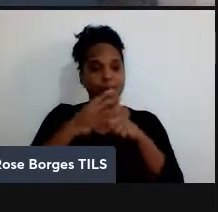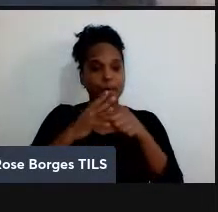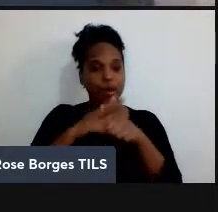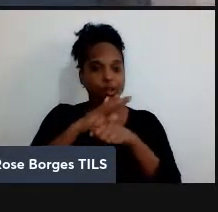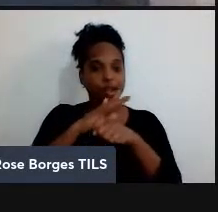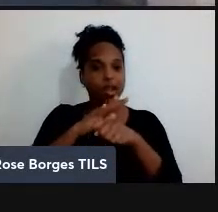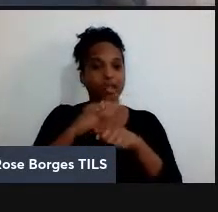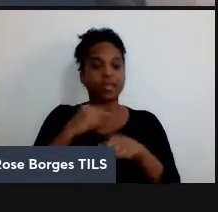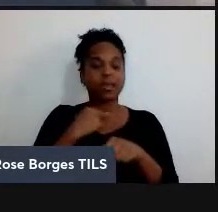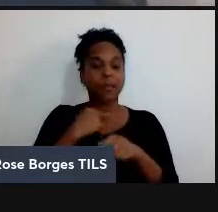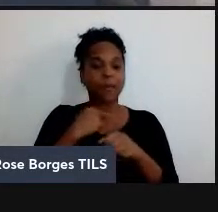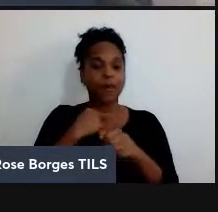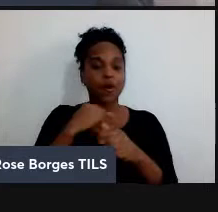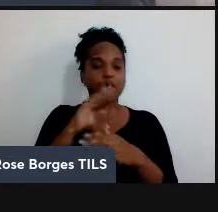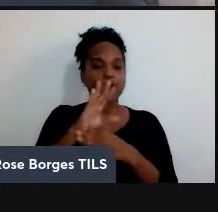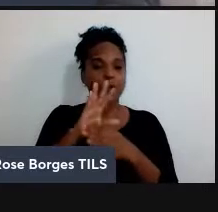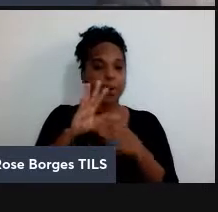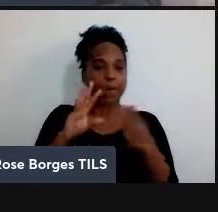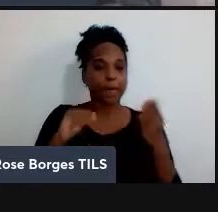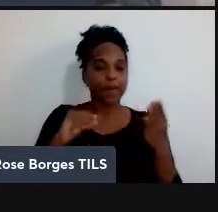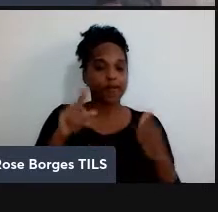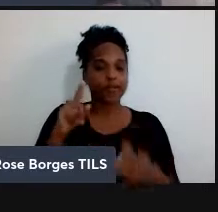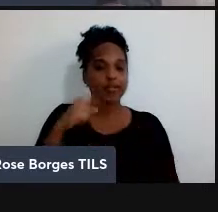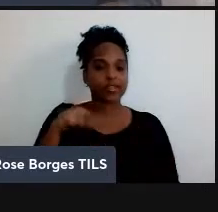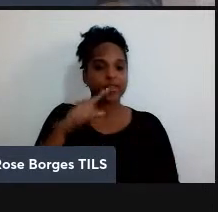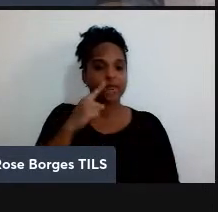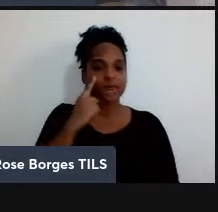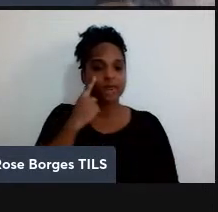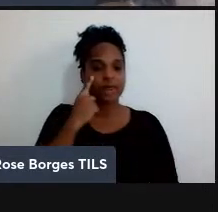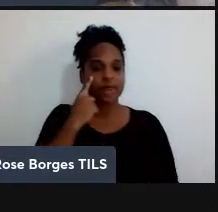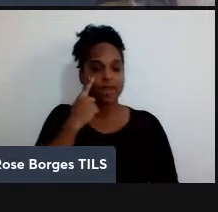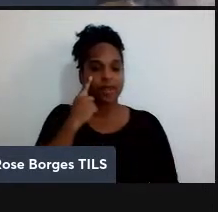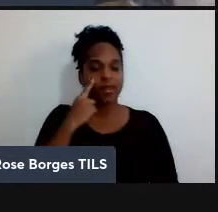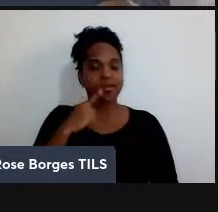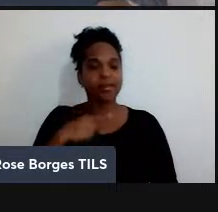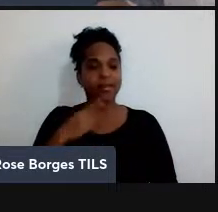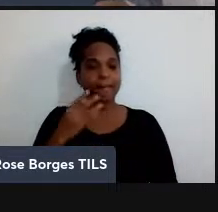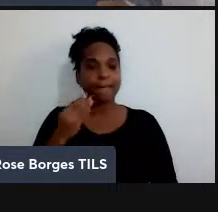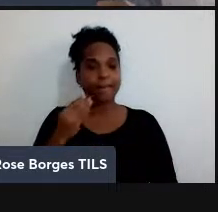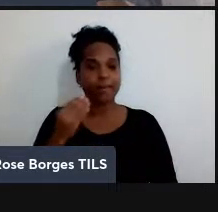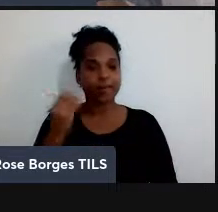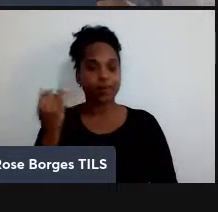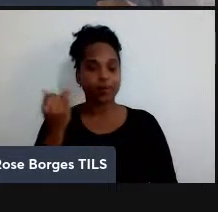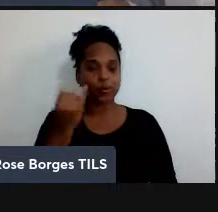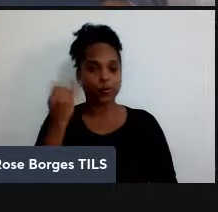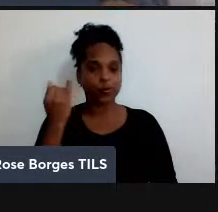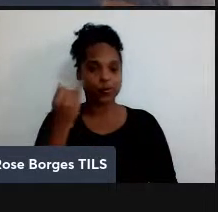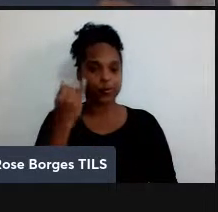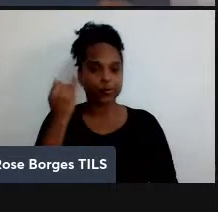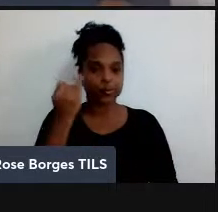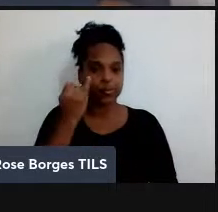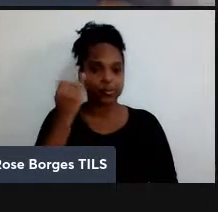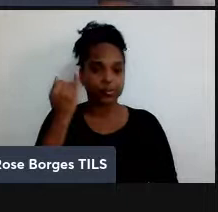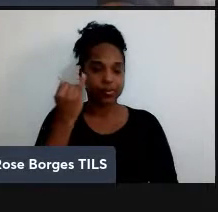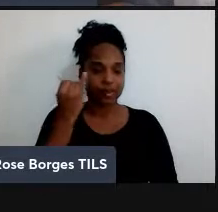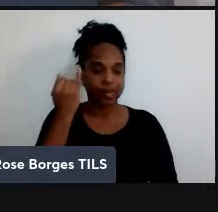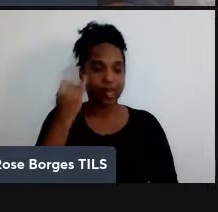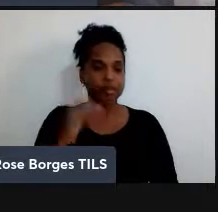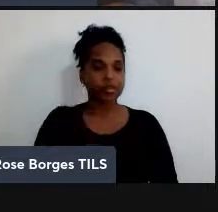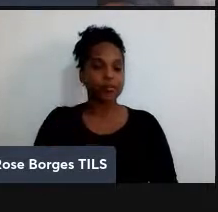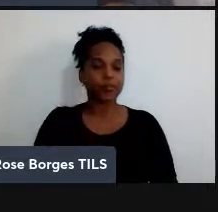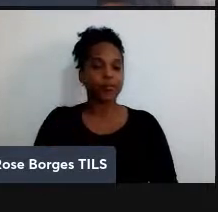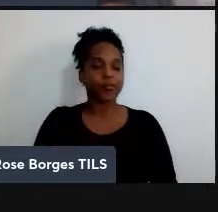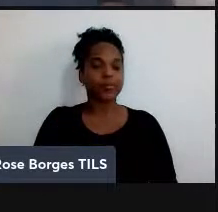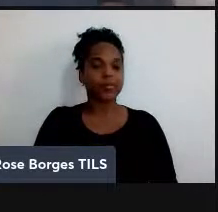nas outras palestras do evento. Isso tem uma aplicação muito importante em criptografia quântica. Bom, então, feito aí